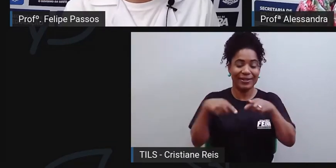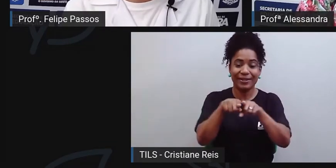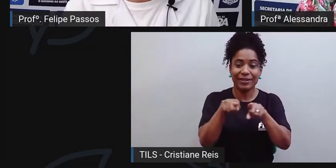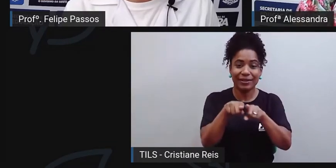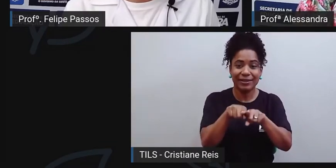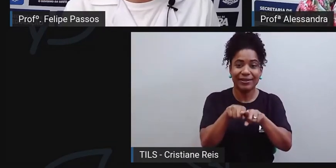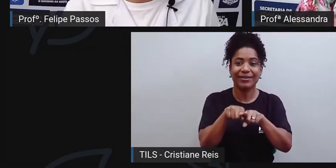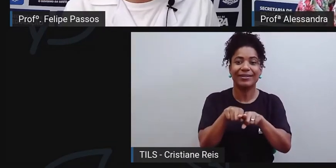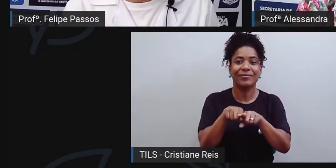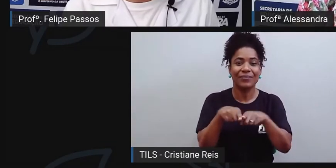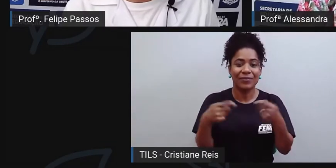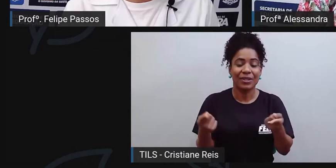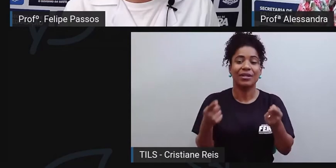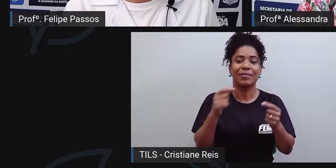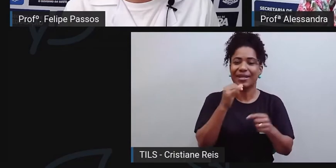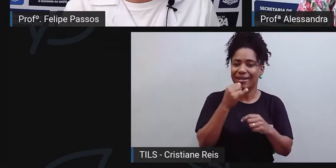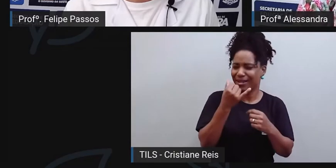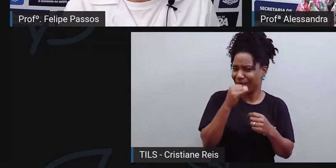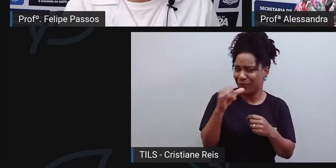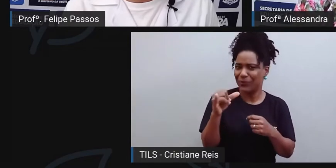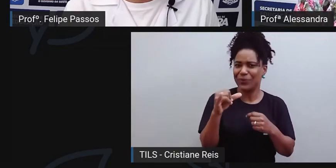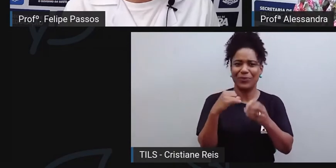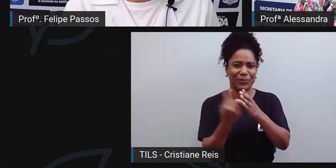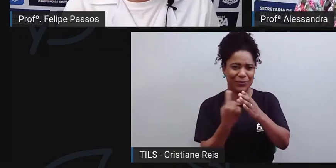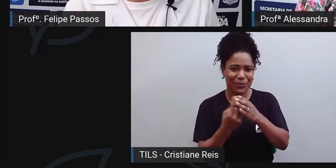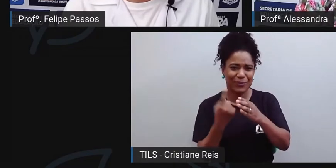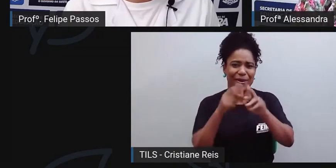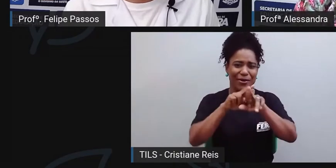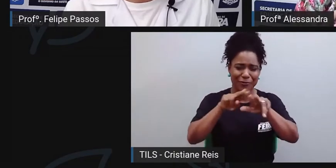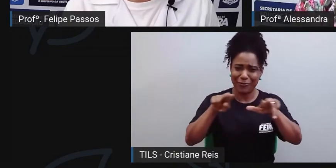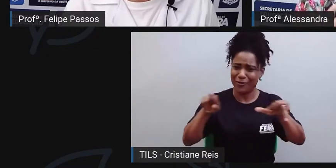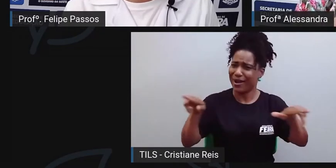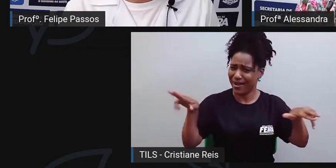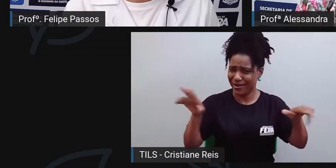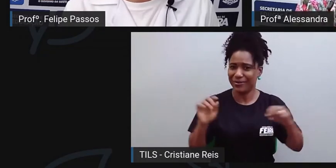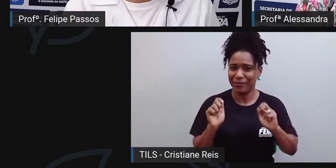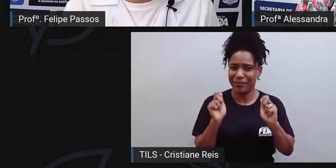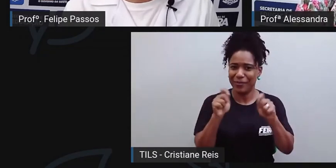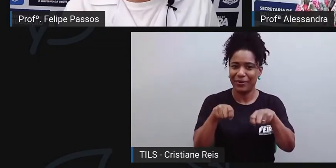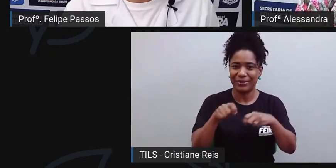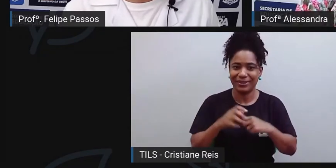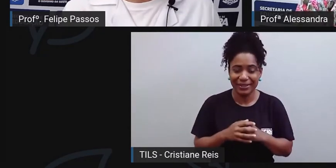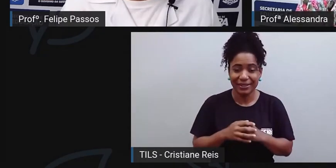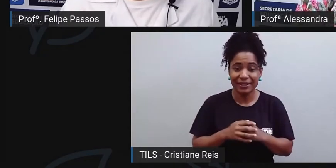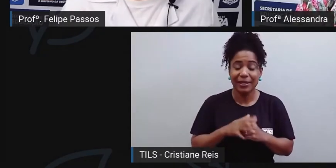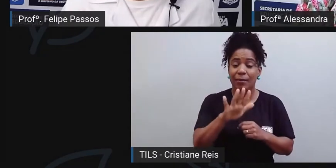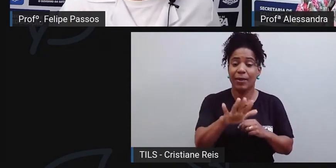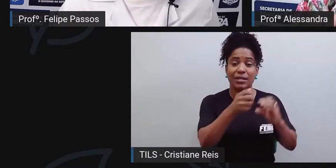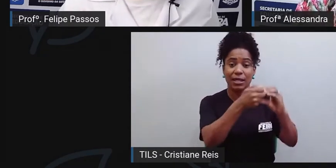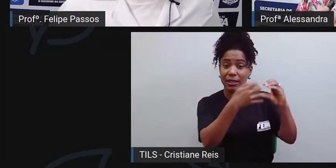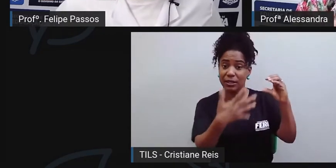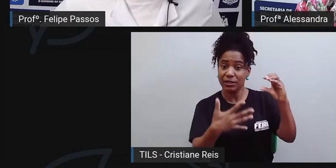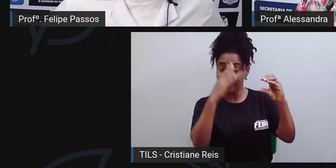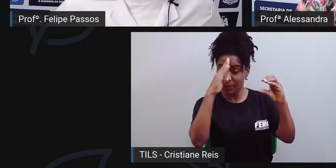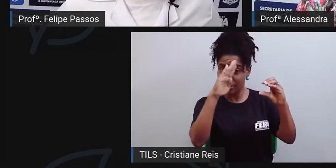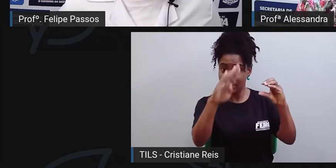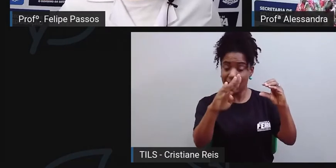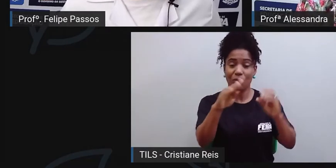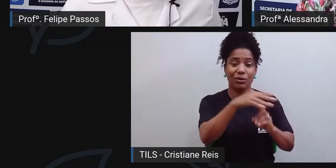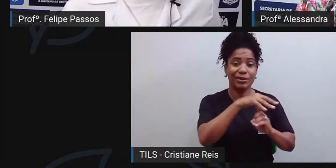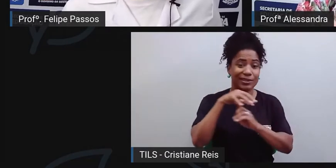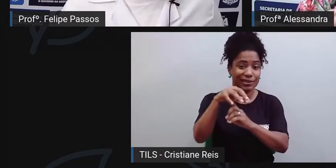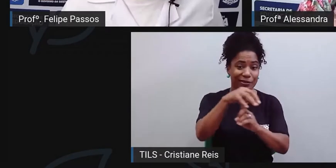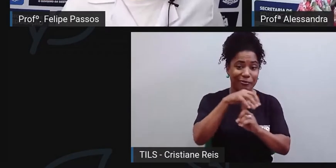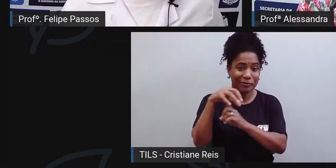eletrônicos, então depende do porte da feira, mas o que vai caracterizar a feira é justamente essa vinda individual de